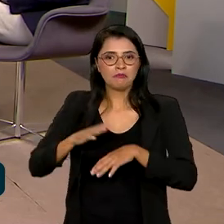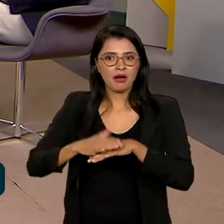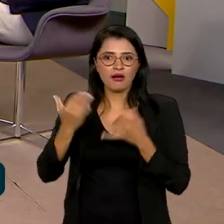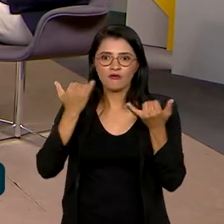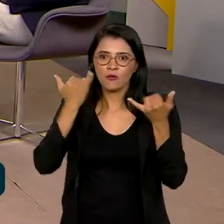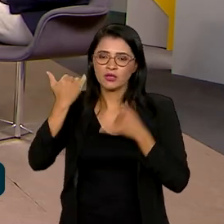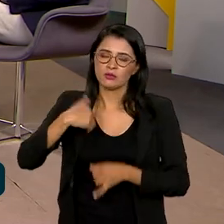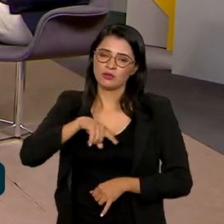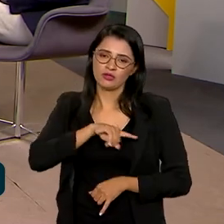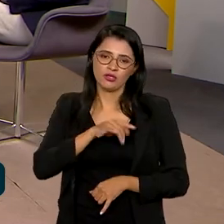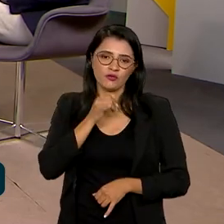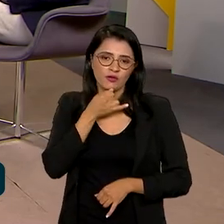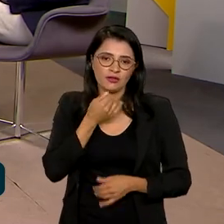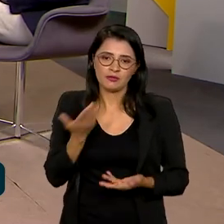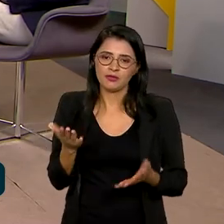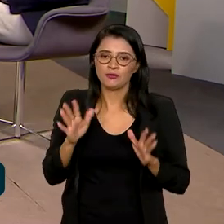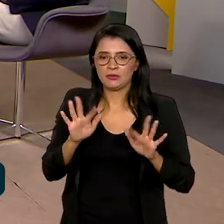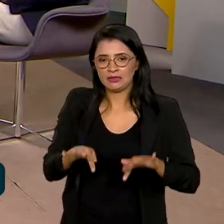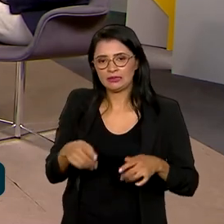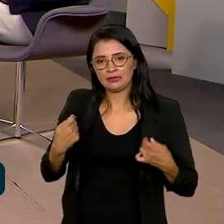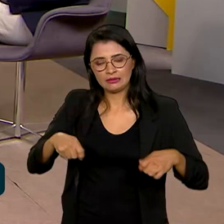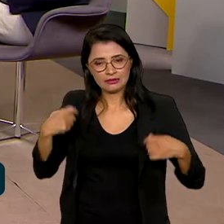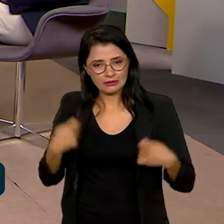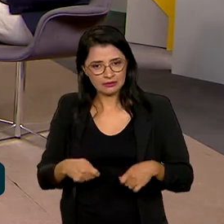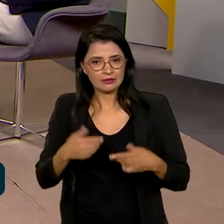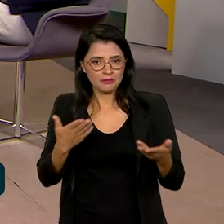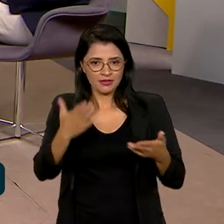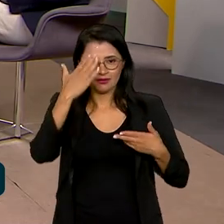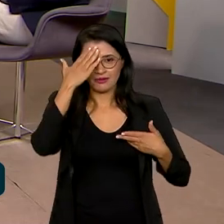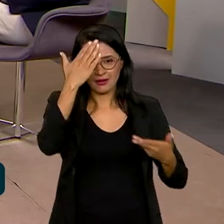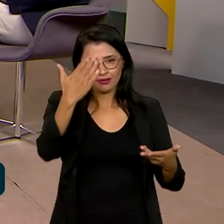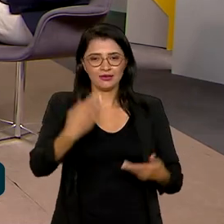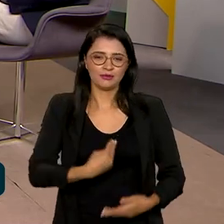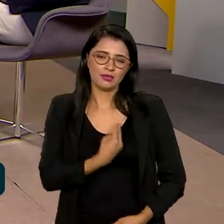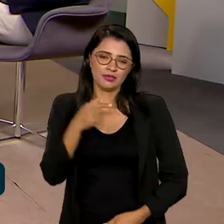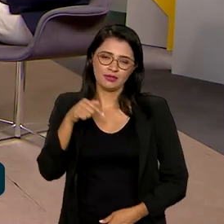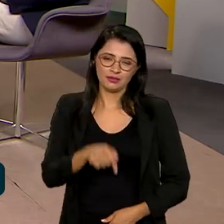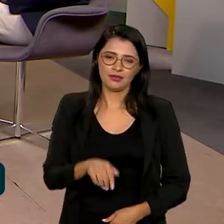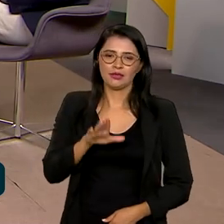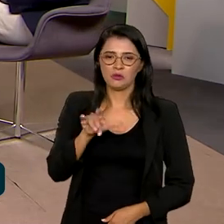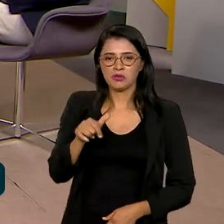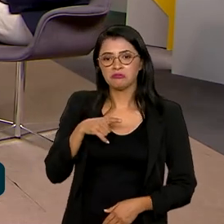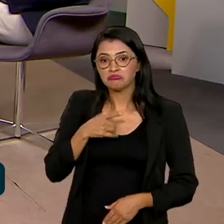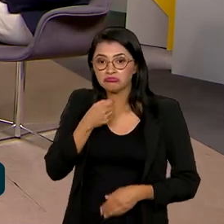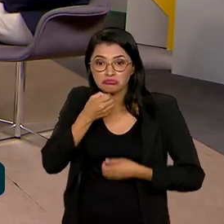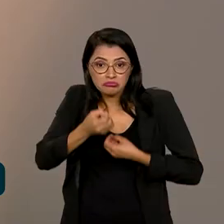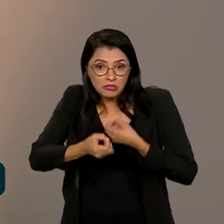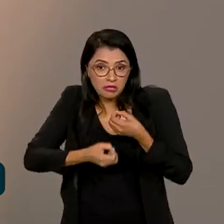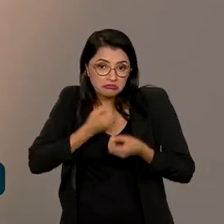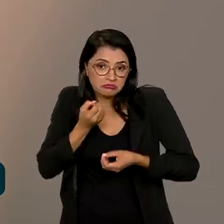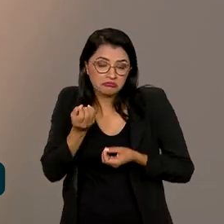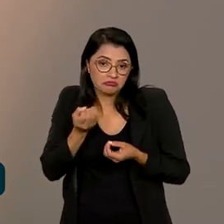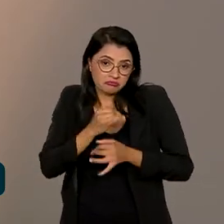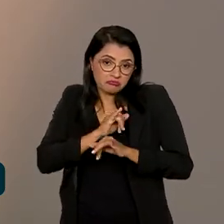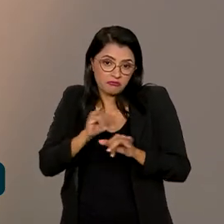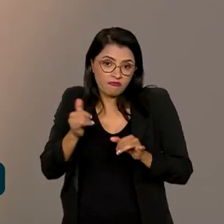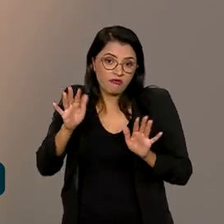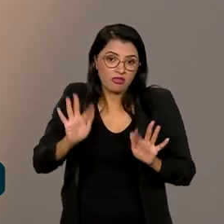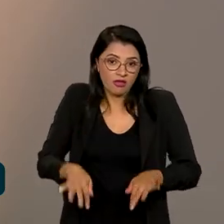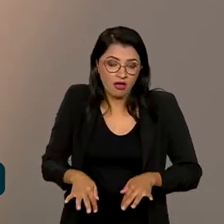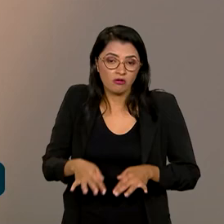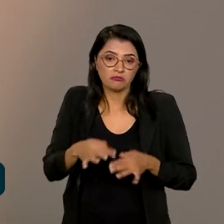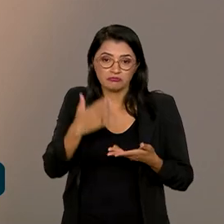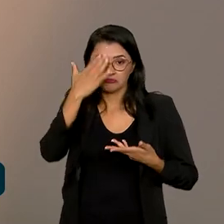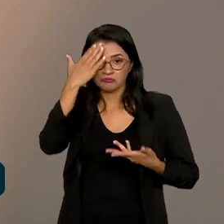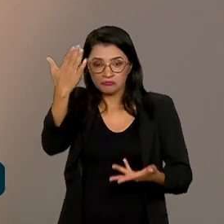informações para a gente. Infelizmente, a gente tem que encerrar, ministra, mas a gente agradece muito a sua presença aqui. Quer deixar uma mensagem final? Muito obrigada. Eu quero dizer